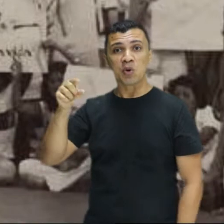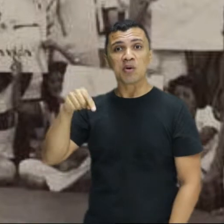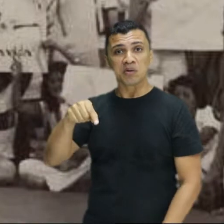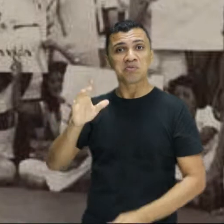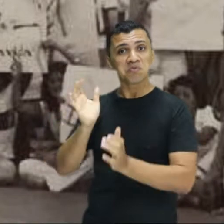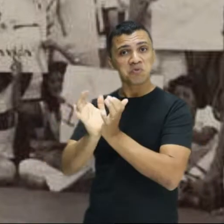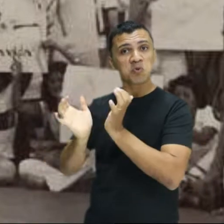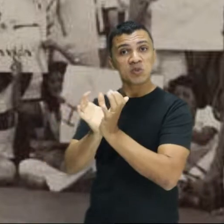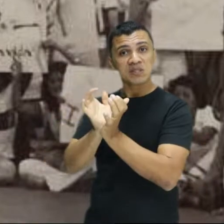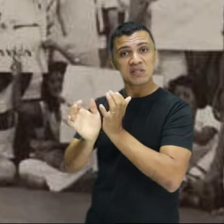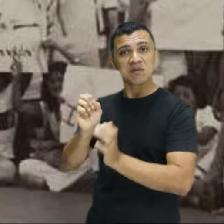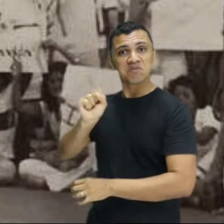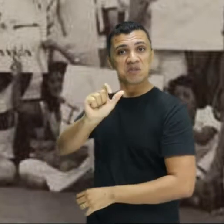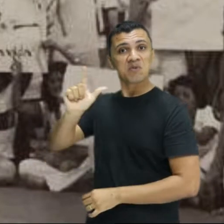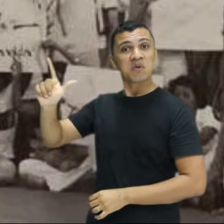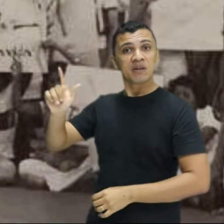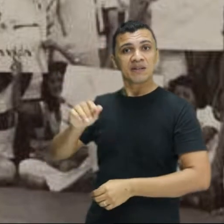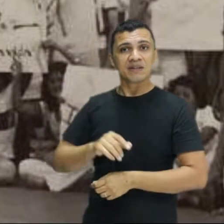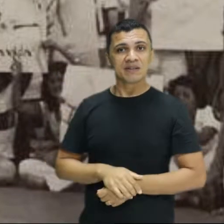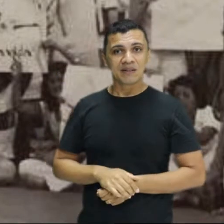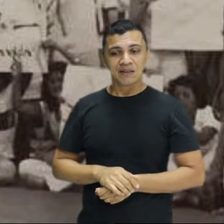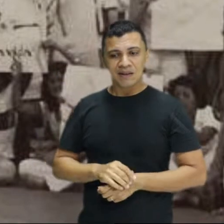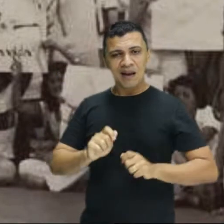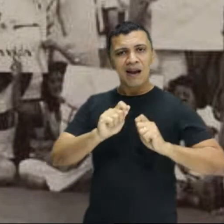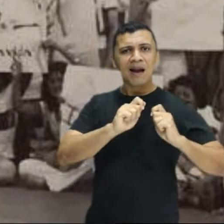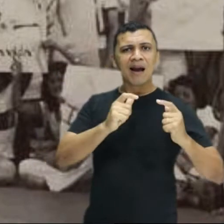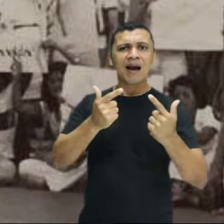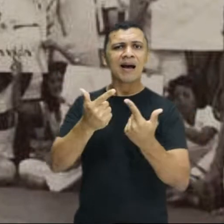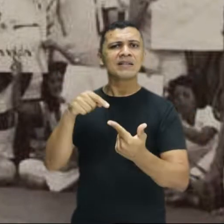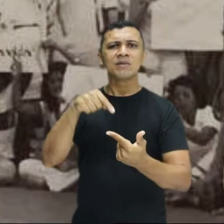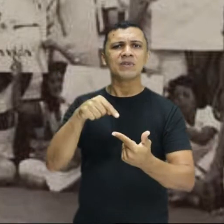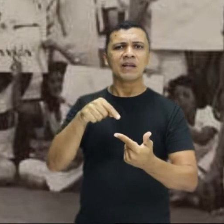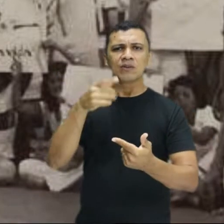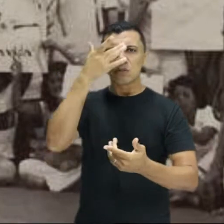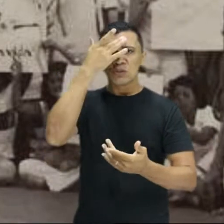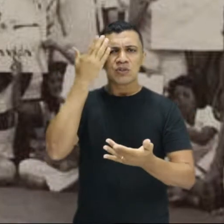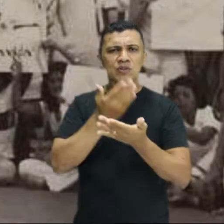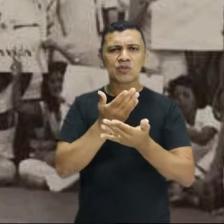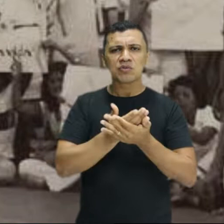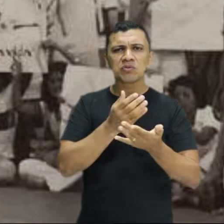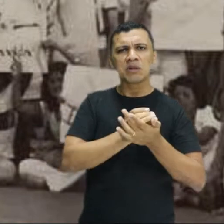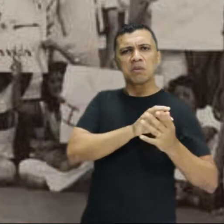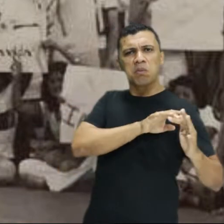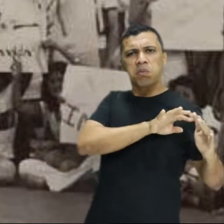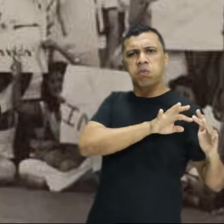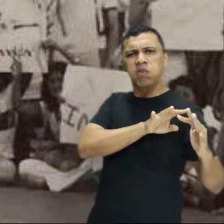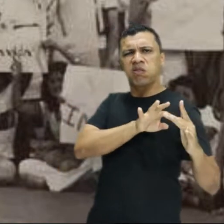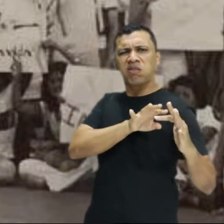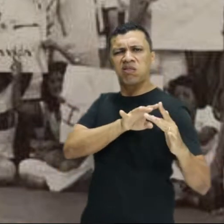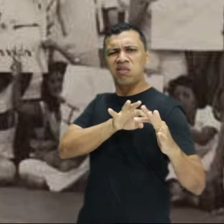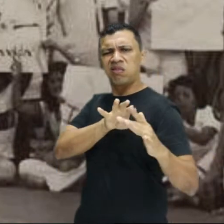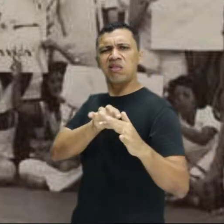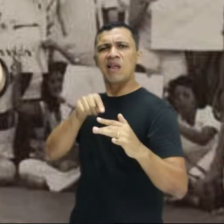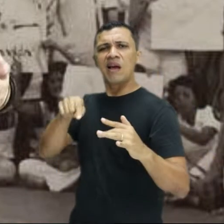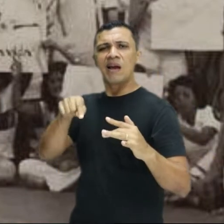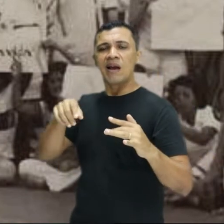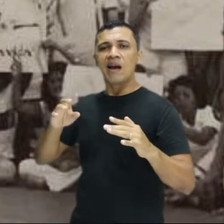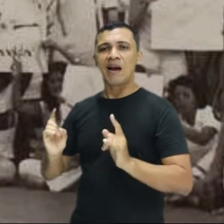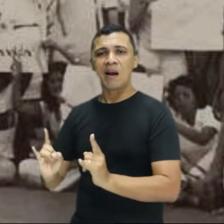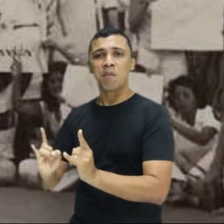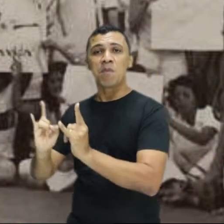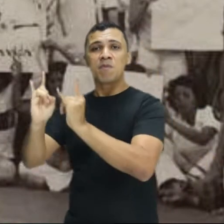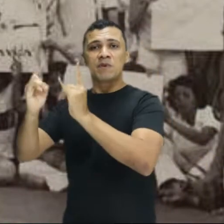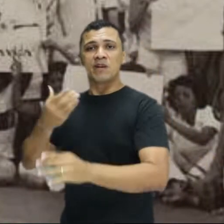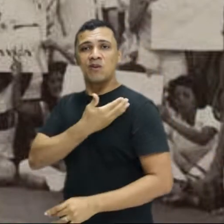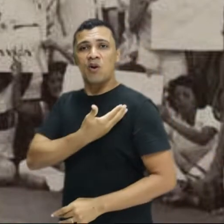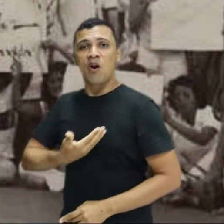da cidade de São Luís. E depois dessa assembleia, os estudantes marcharam unidos para a porta do Palácio dos Leões. Essa era